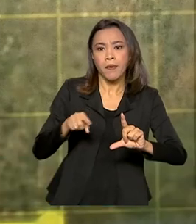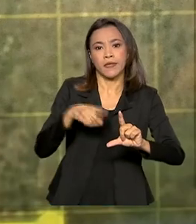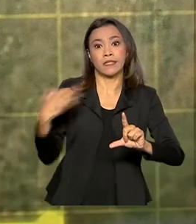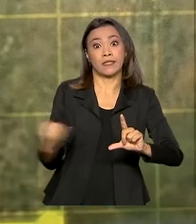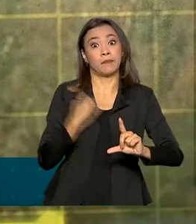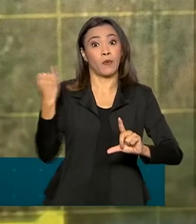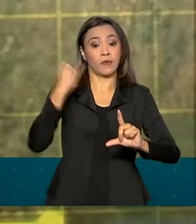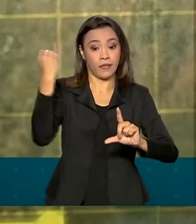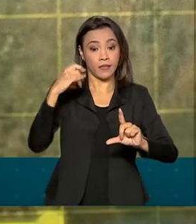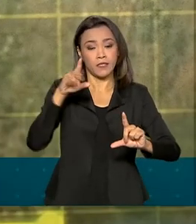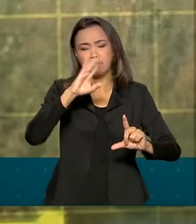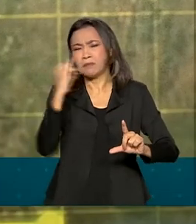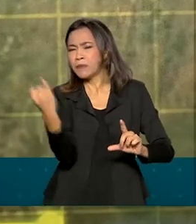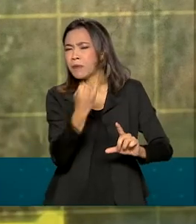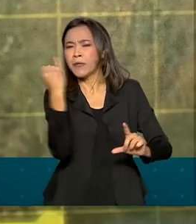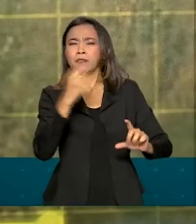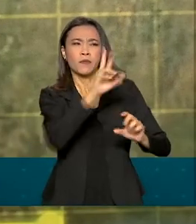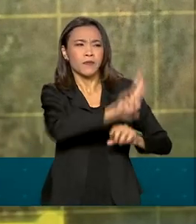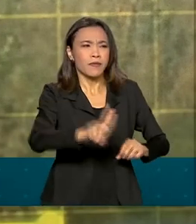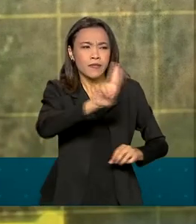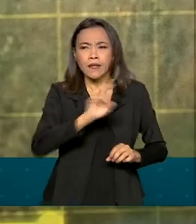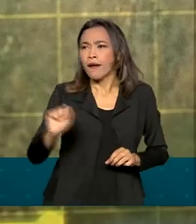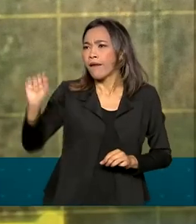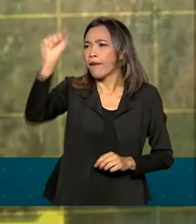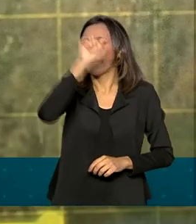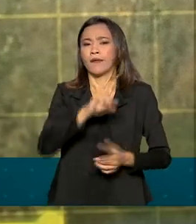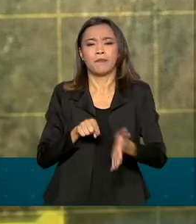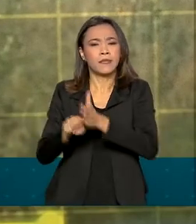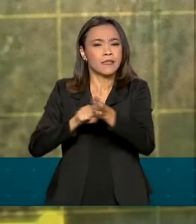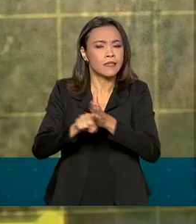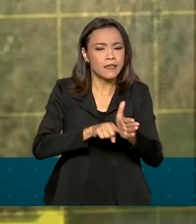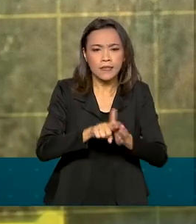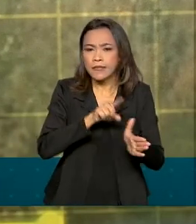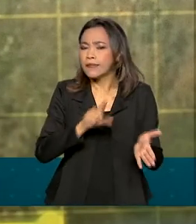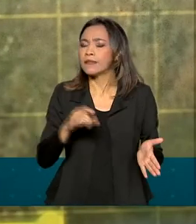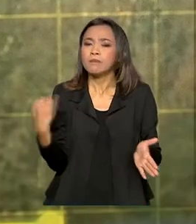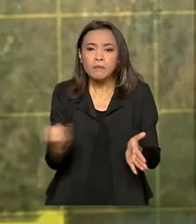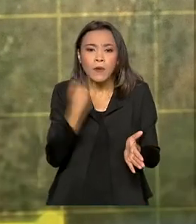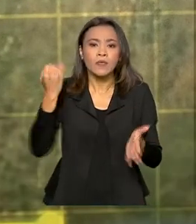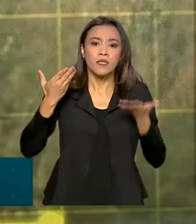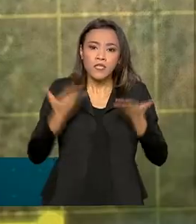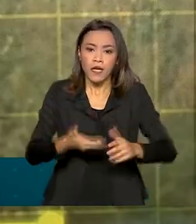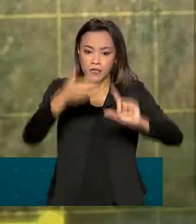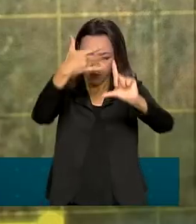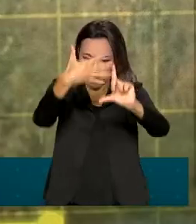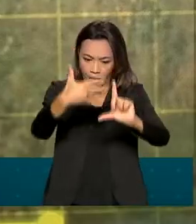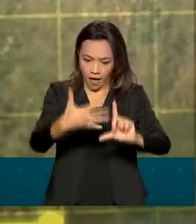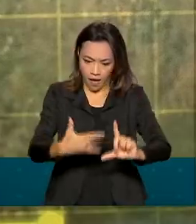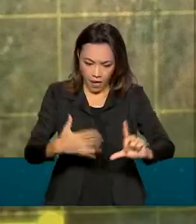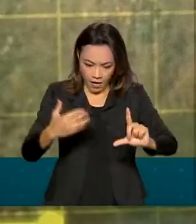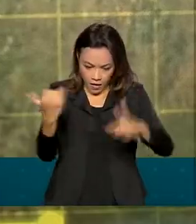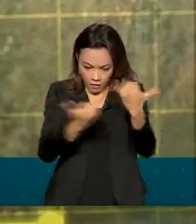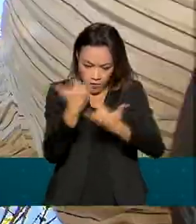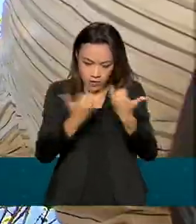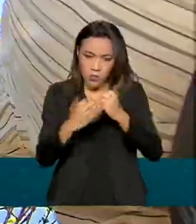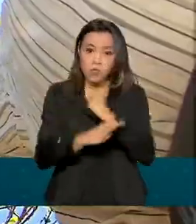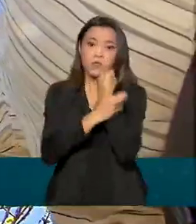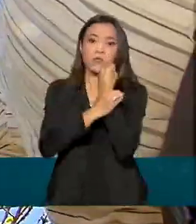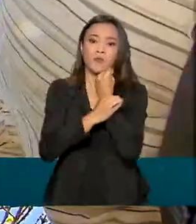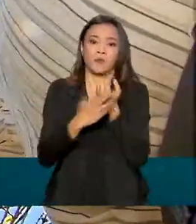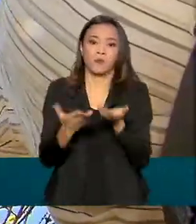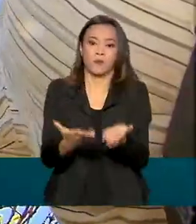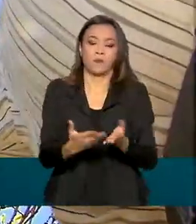mas principalmente para a academia, para a ciência, para a pesquisa, e acho que dará a todos nós a tranquilidade dos dados eficientes e seguros.